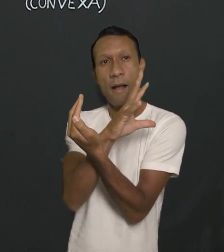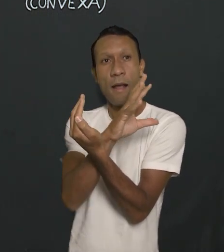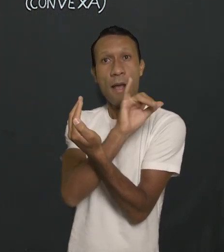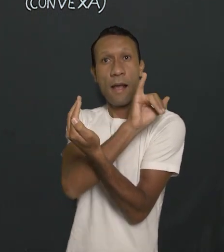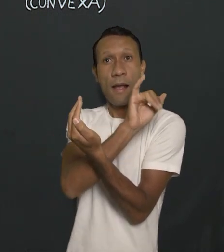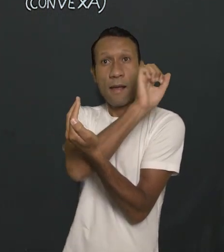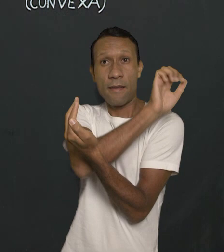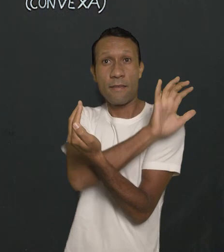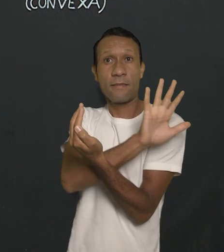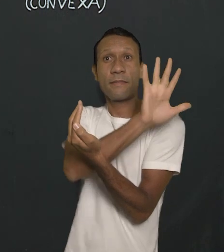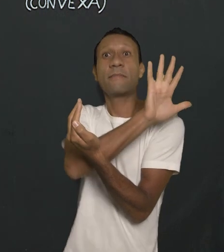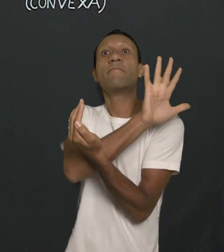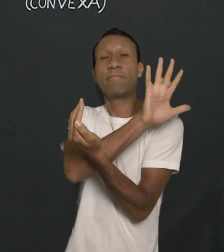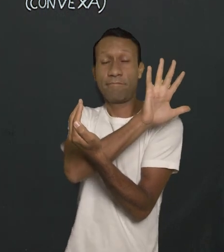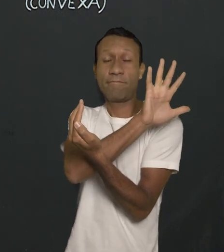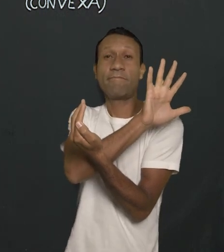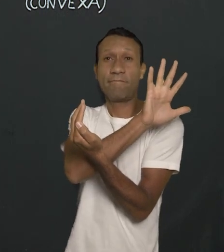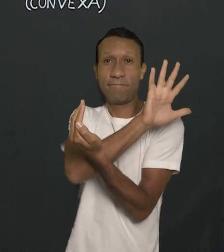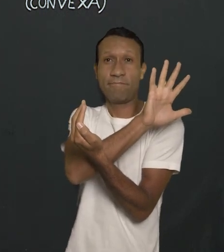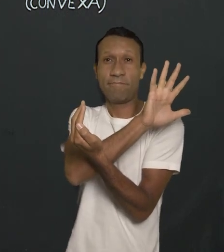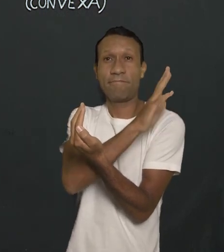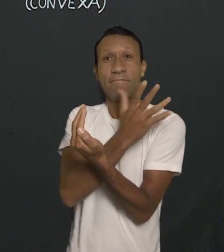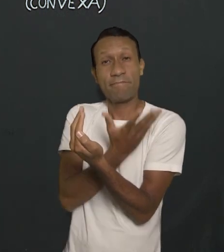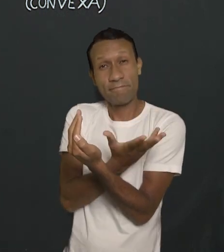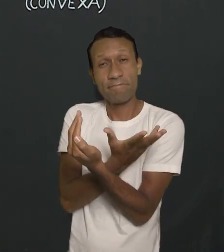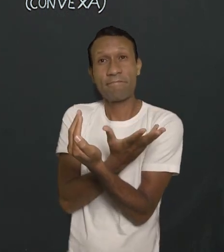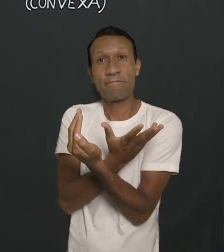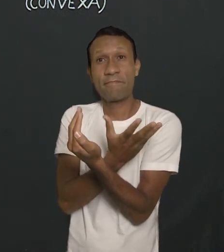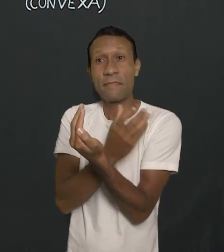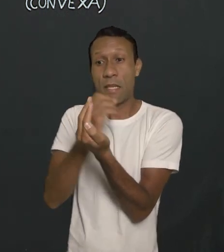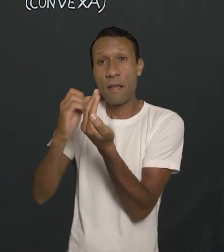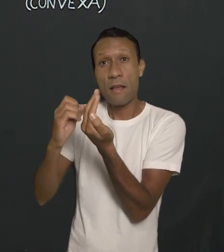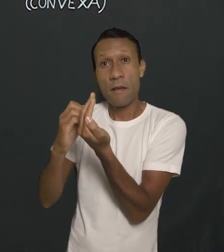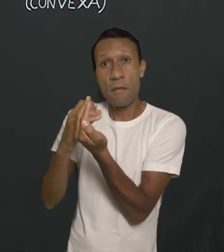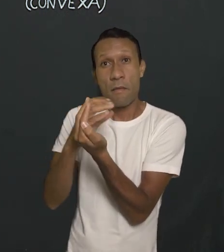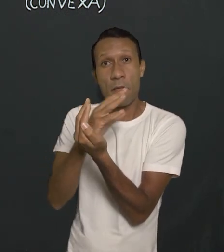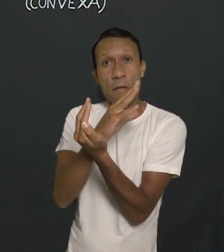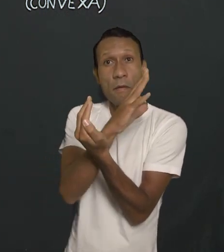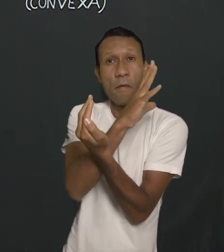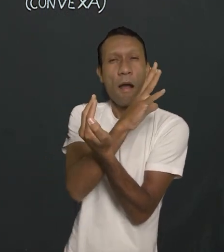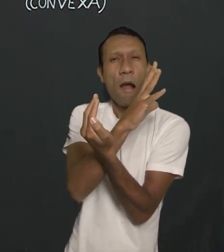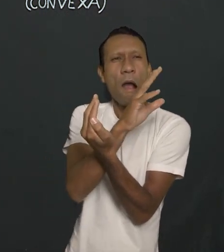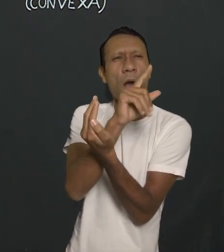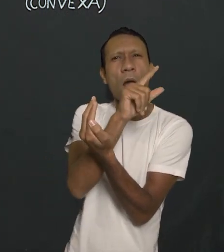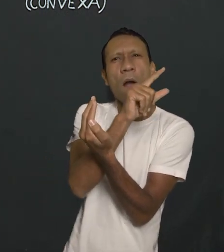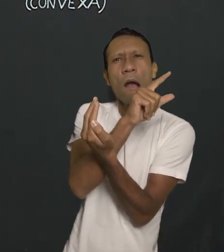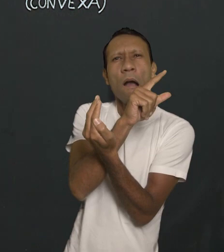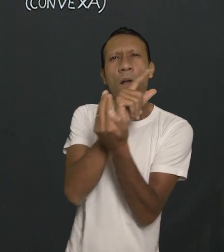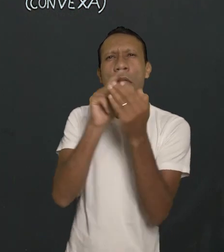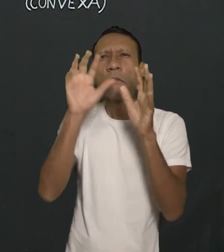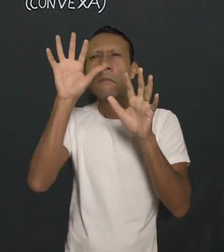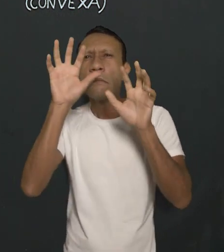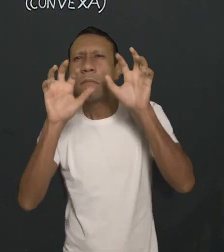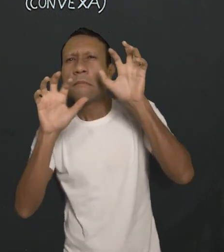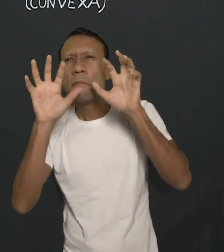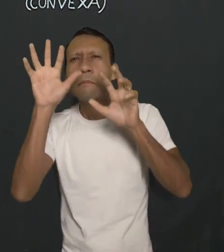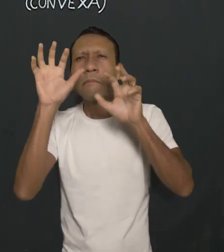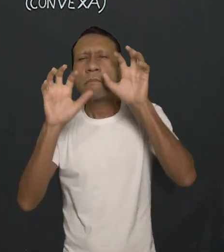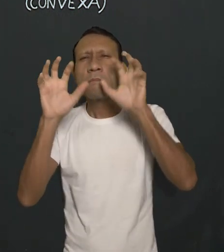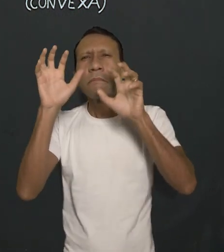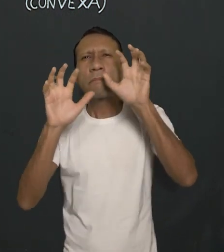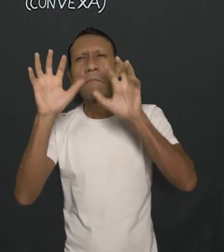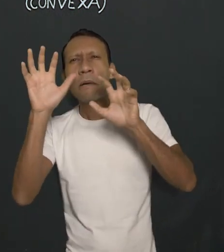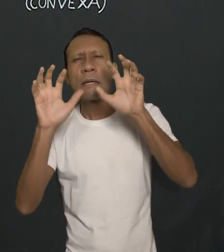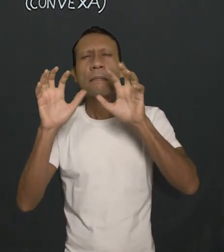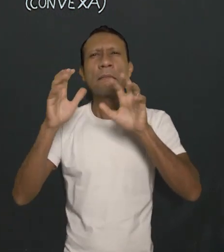formada lá atrás na retina, onde tem os cones, os bastonetes. Quando essa imagem é formada, leva no